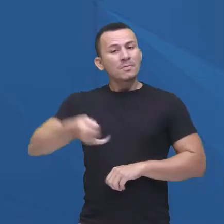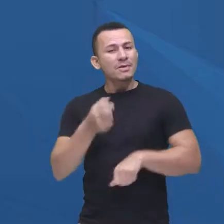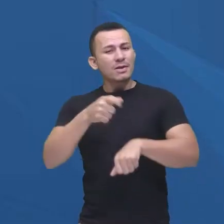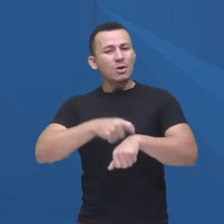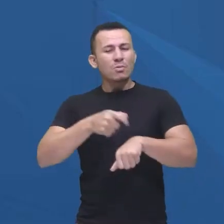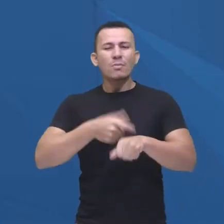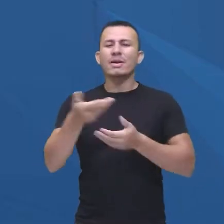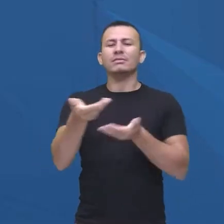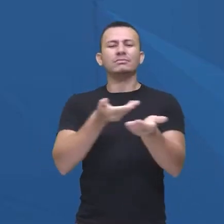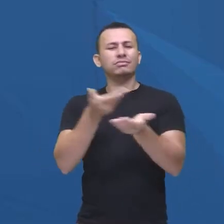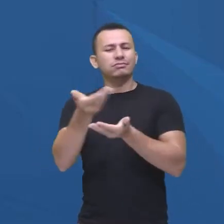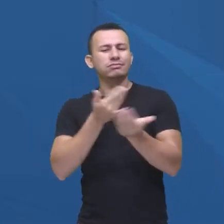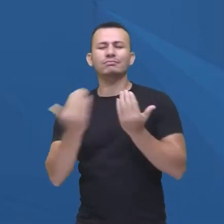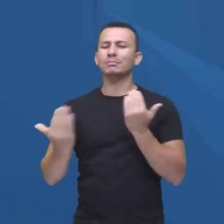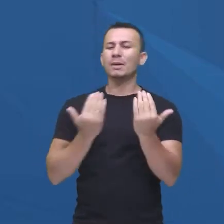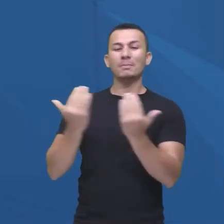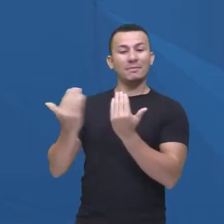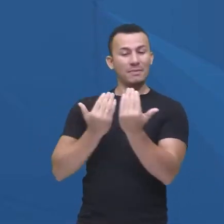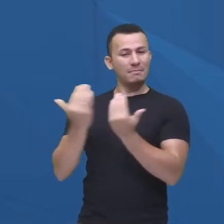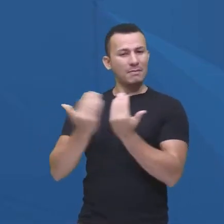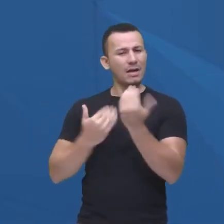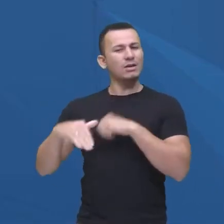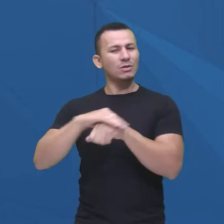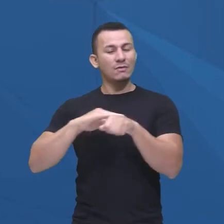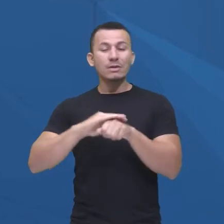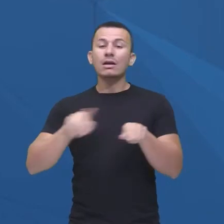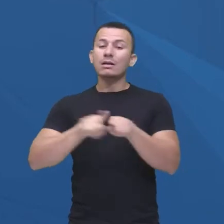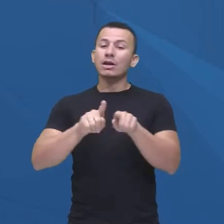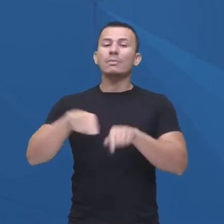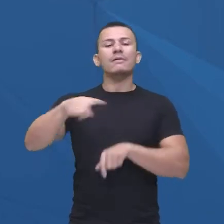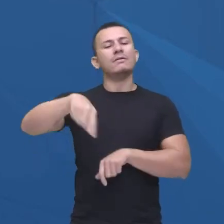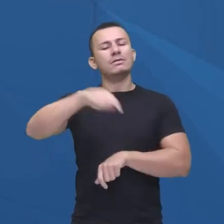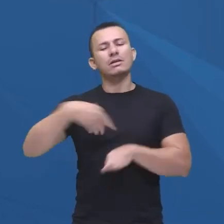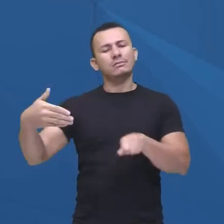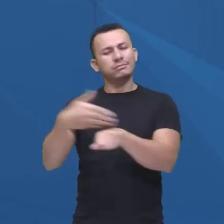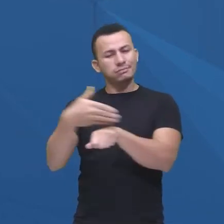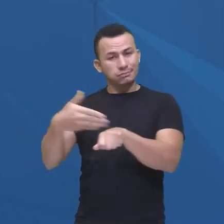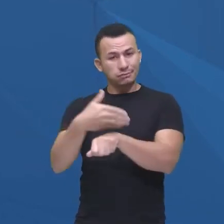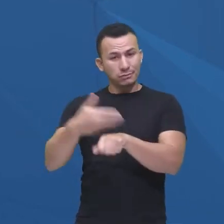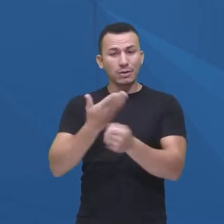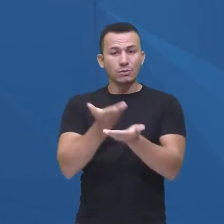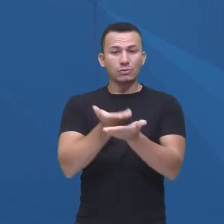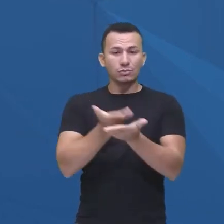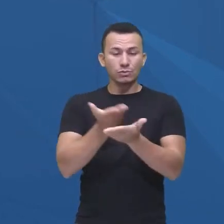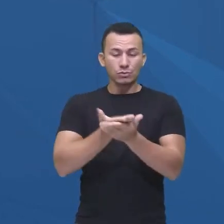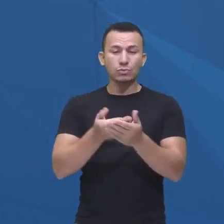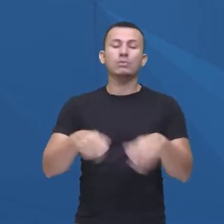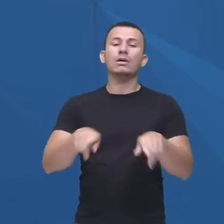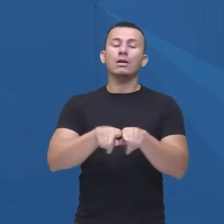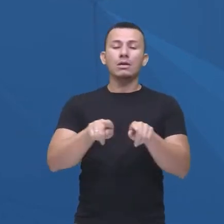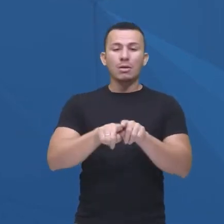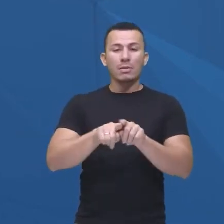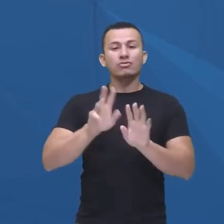gente poder ali conversar um pouquinho, participem da aula e entrem no canal, se você estiver acompanhando pelo